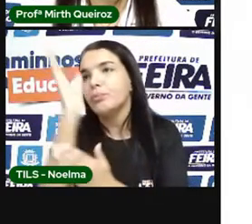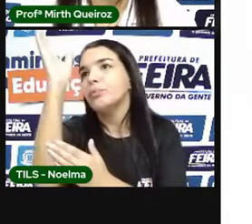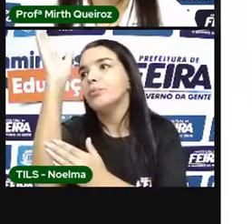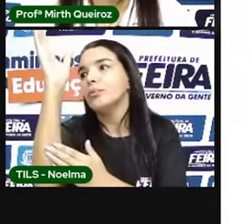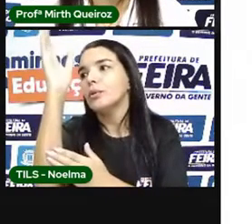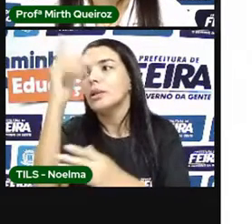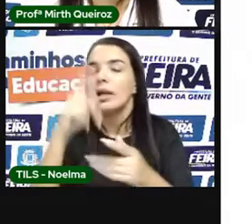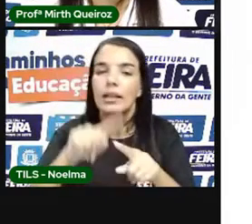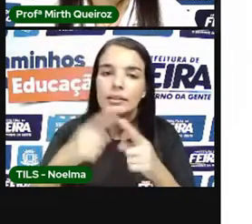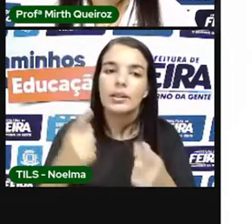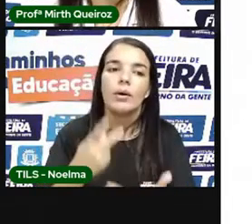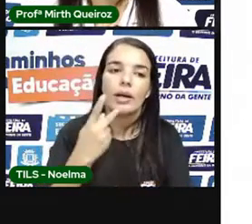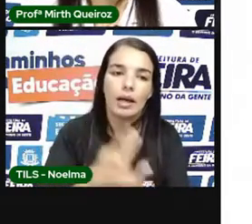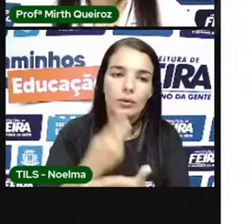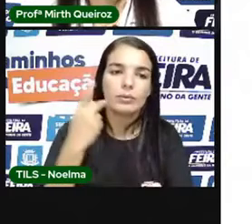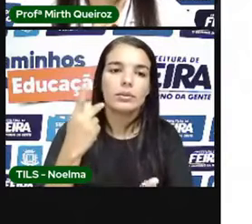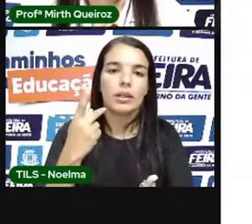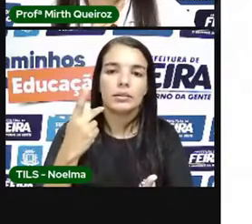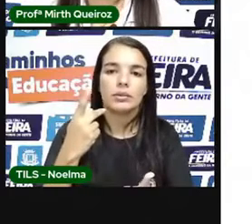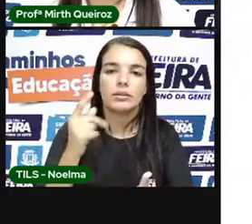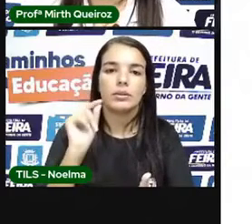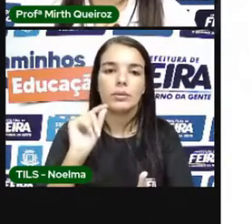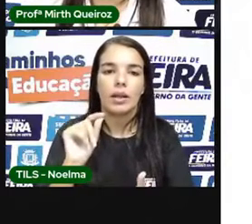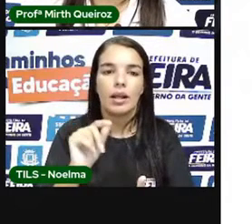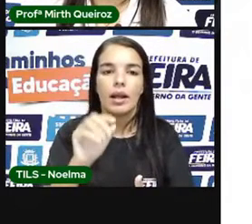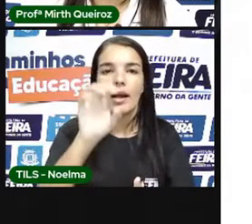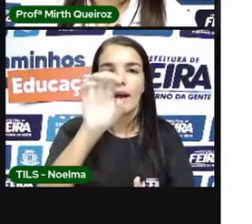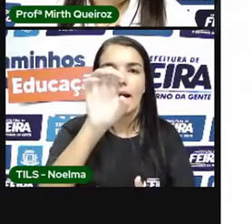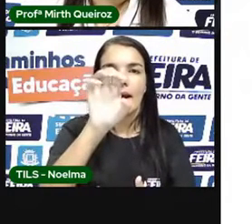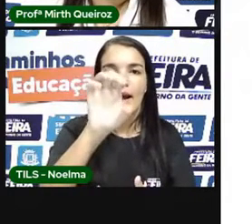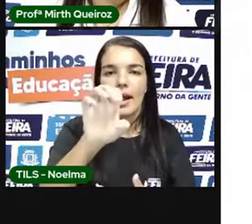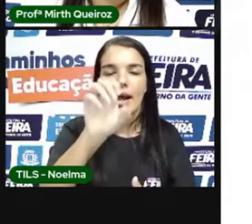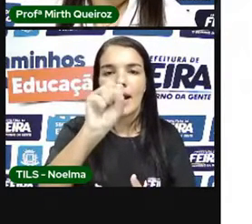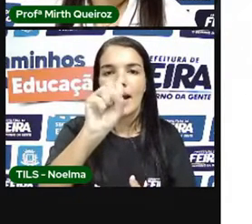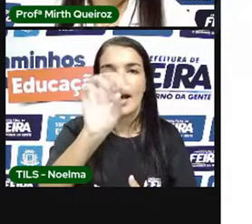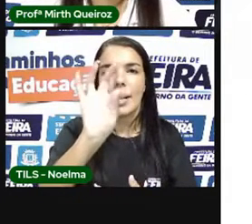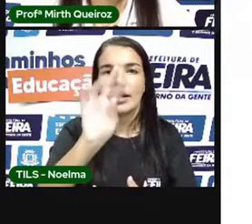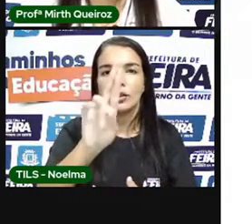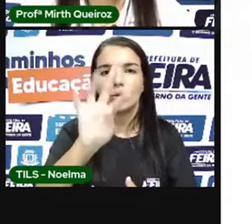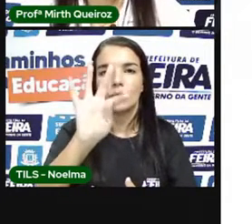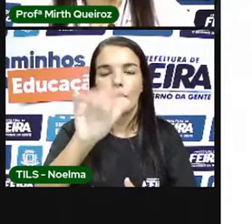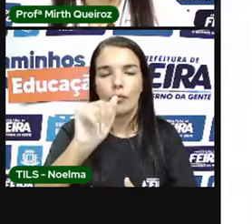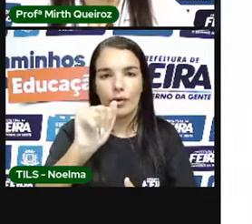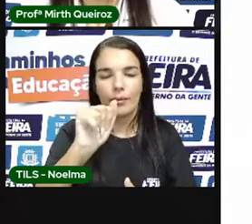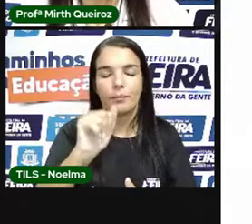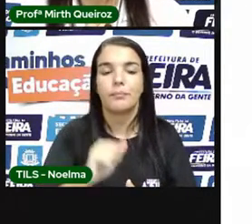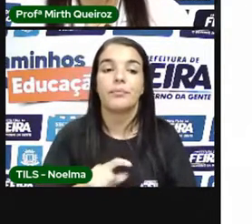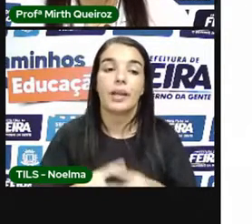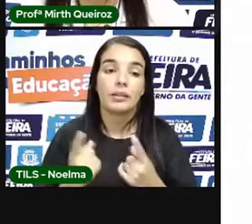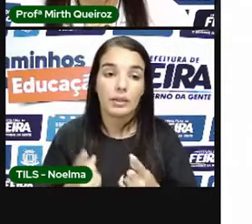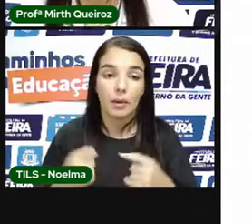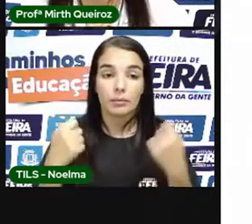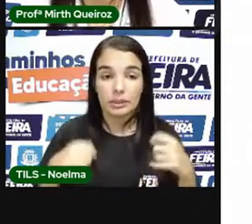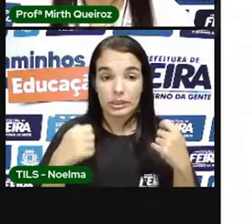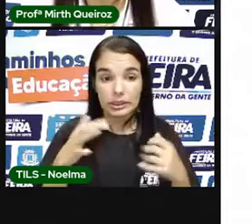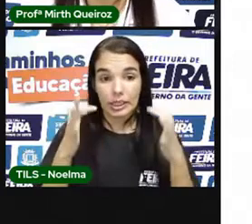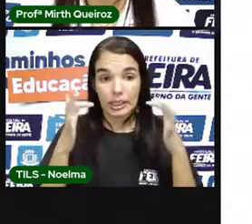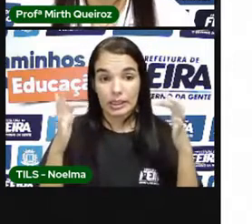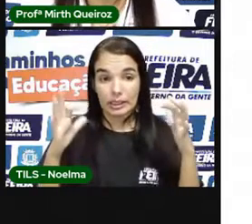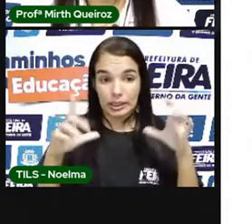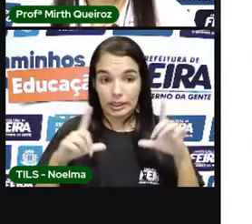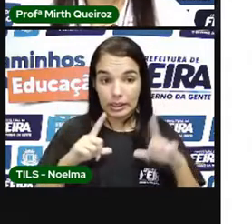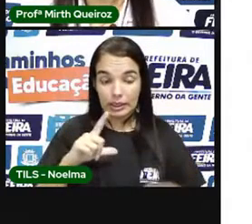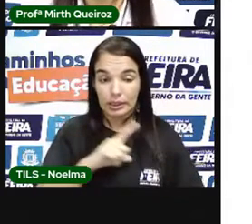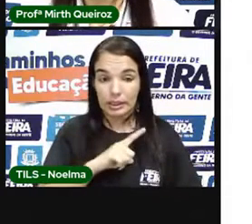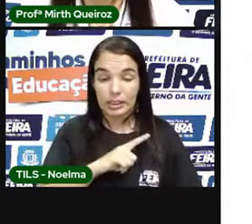Que é o chamado De efeito Estufa O efeito Estufa Ele é necessário Só que De forma Exagerada Pode acontecer O